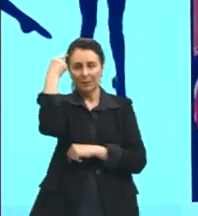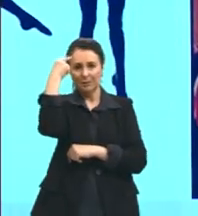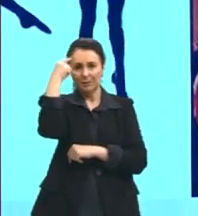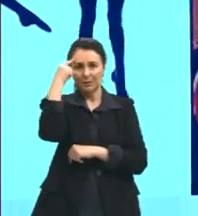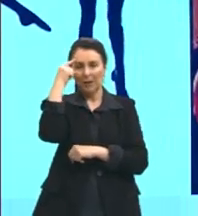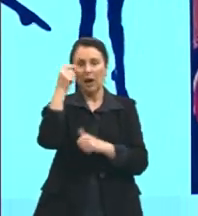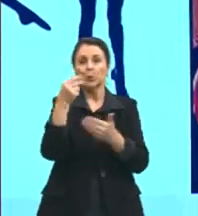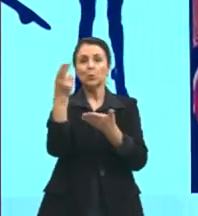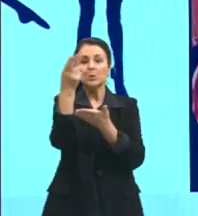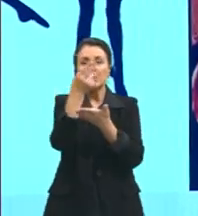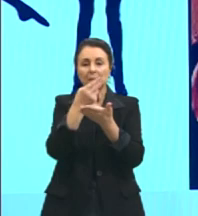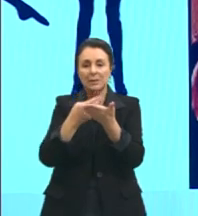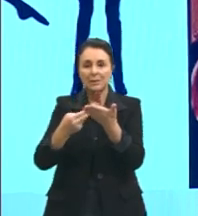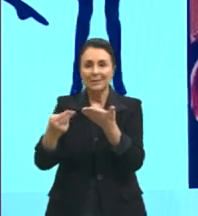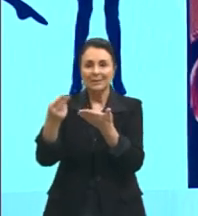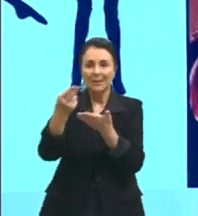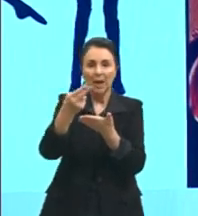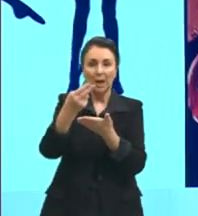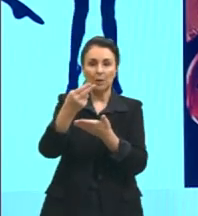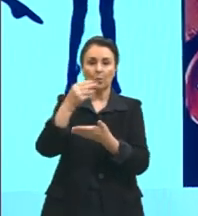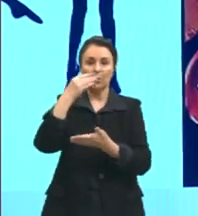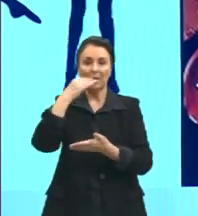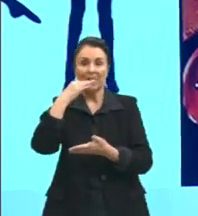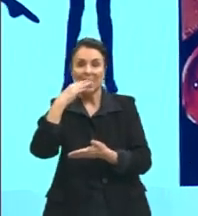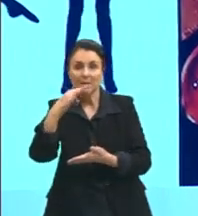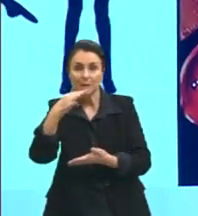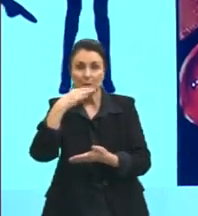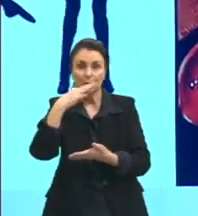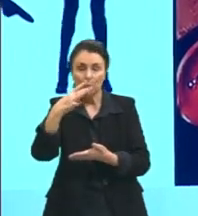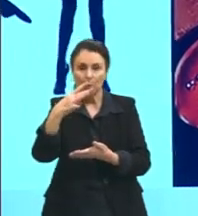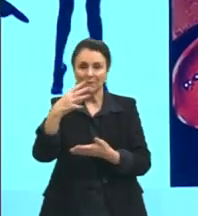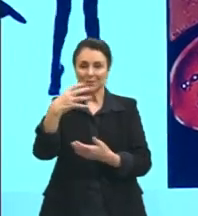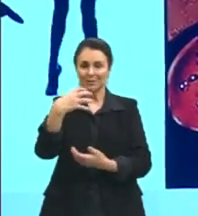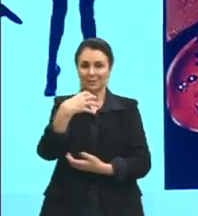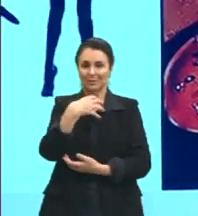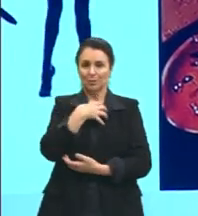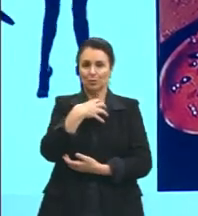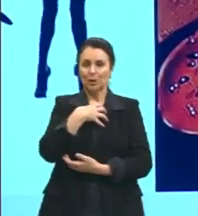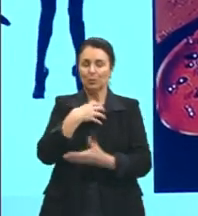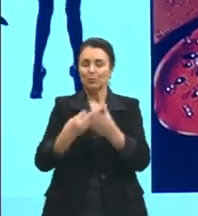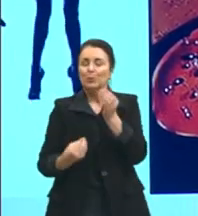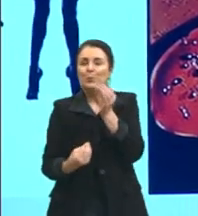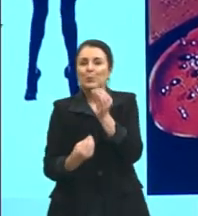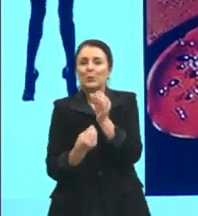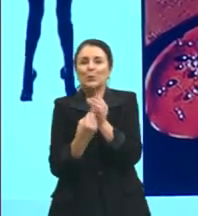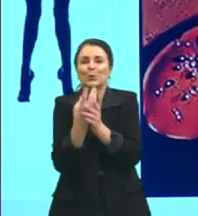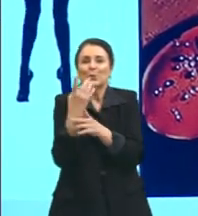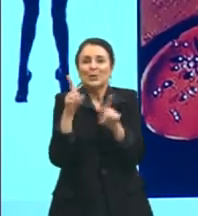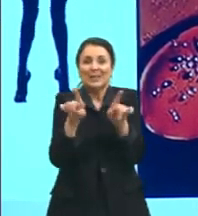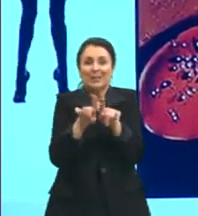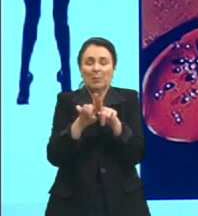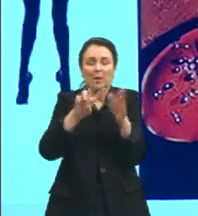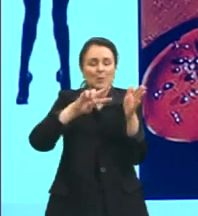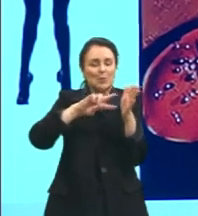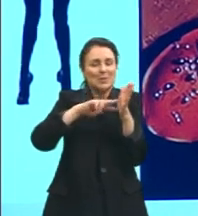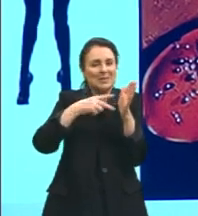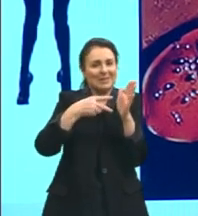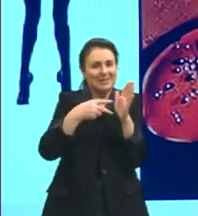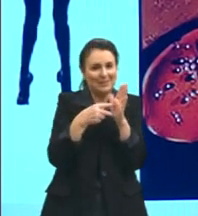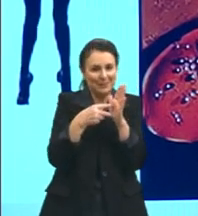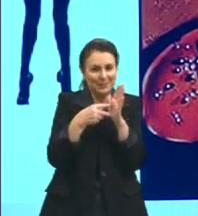desenhos, nas cores, com maneiras de produzir também significação.